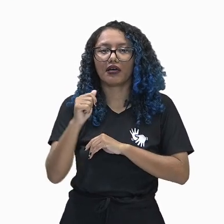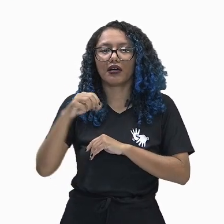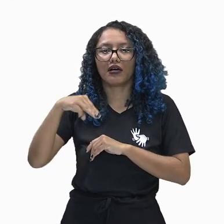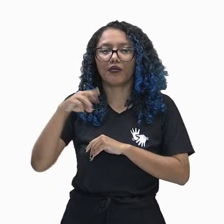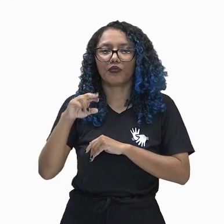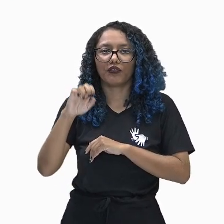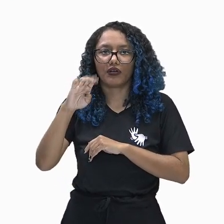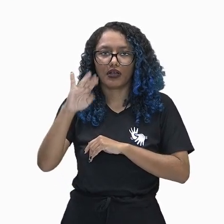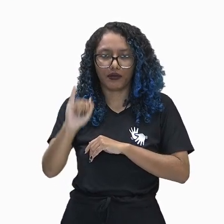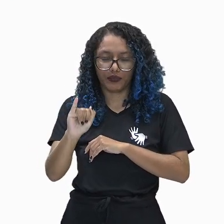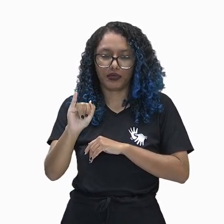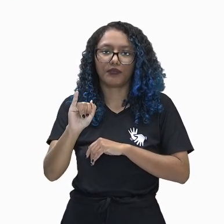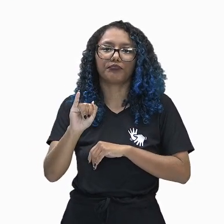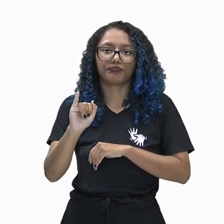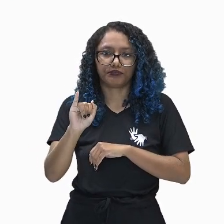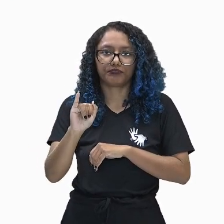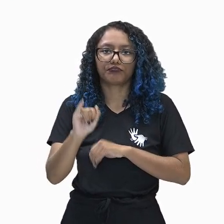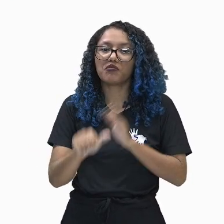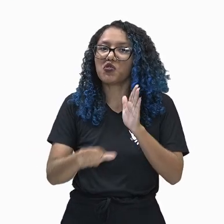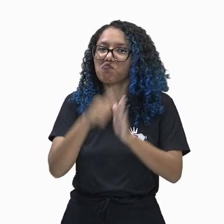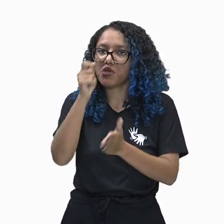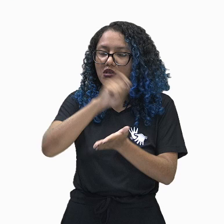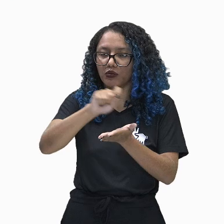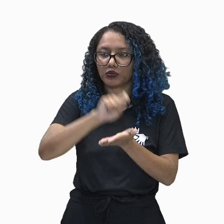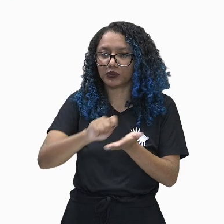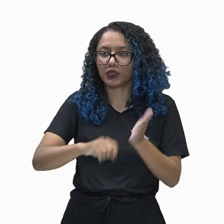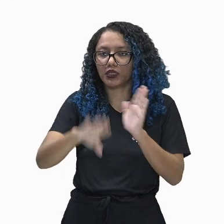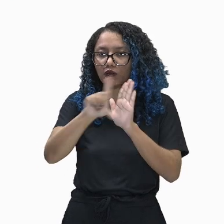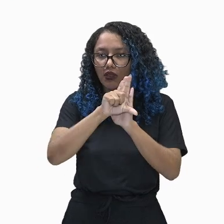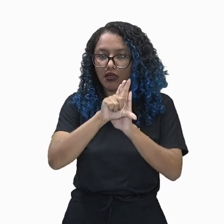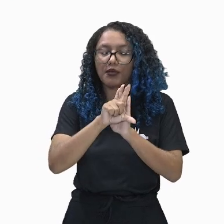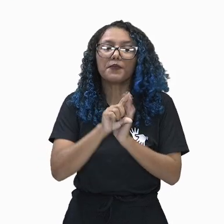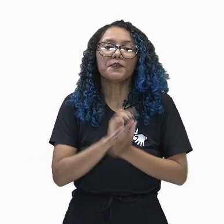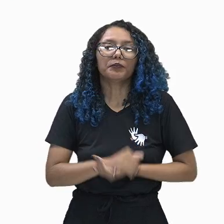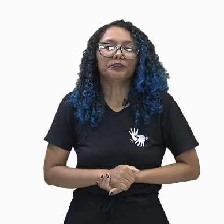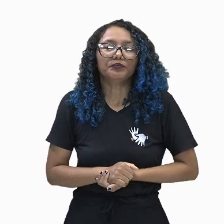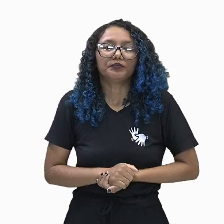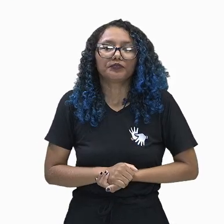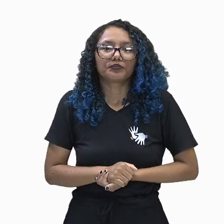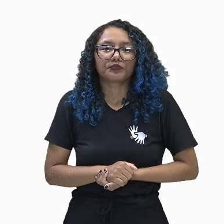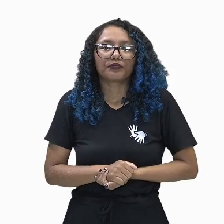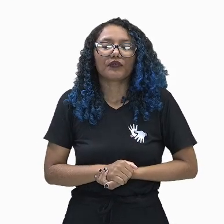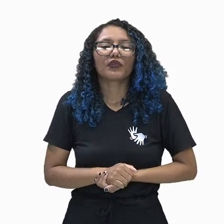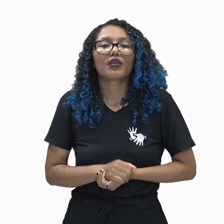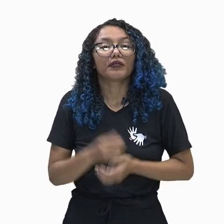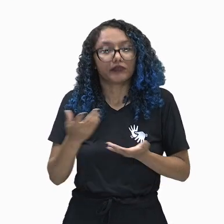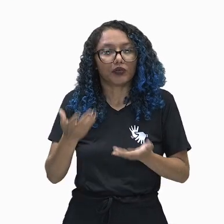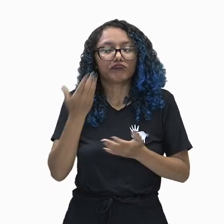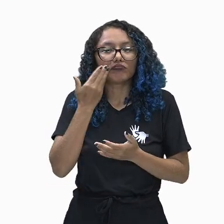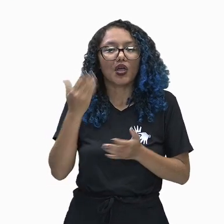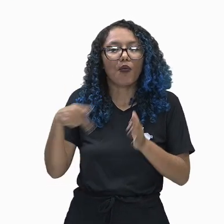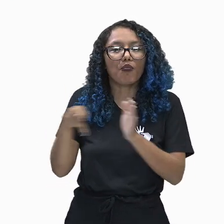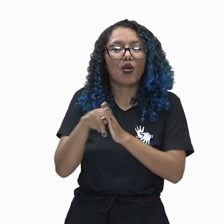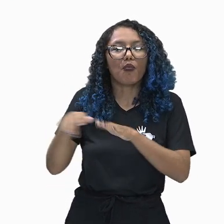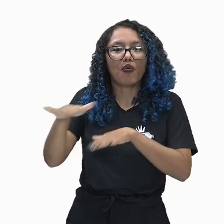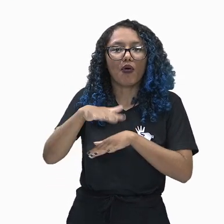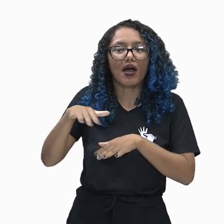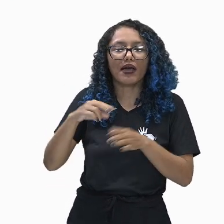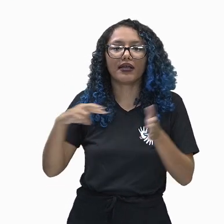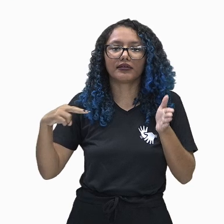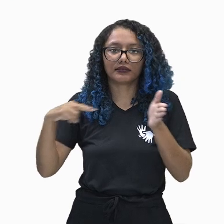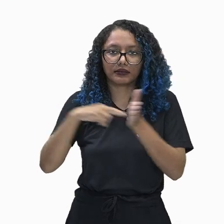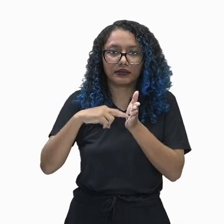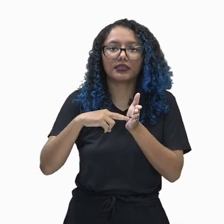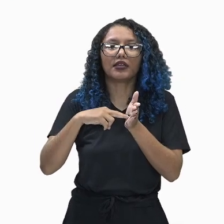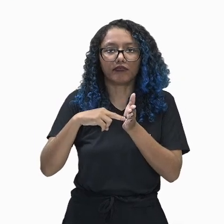Escritas, tá? Vamos, então, aí a caracterização dos Amoritas. Vindos do deserto da Síria, conseguiram dominar as cidades sumério